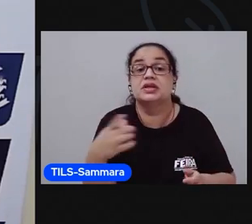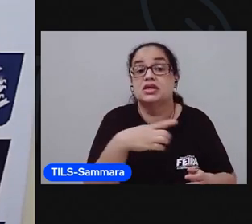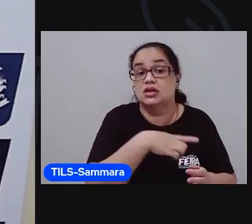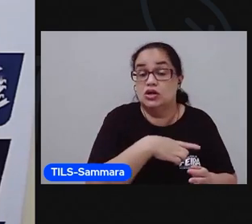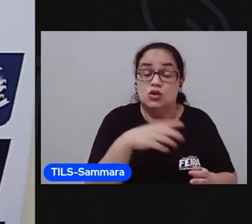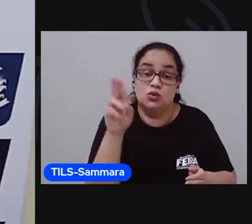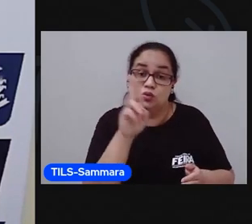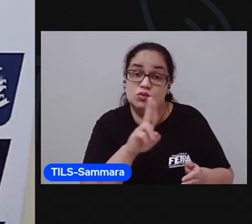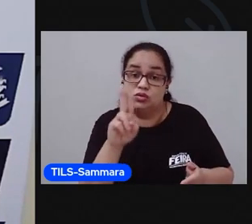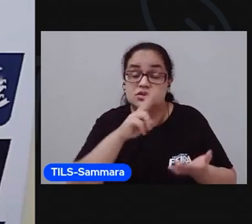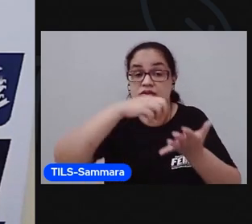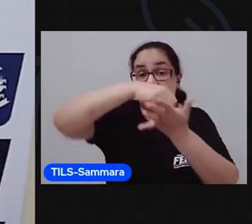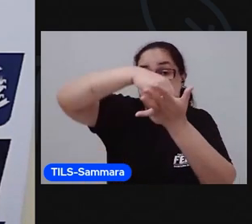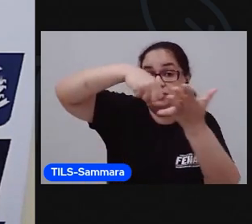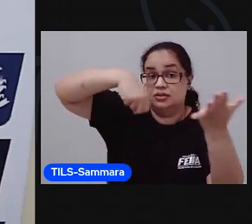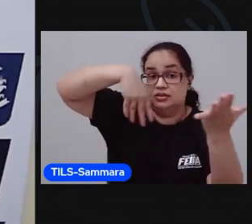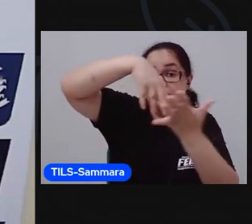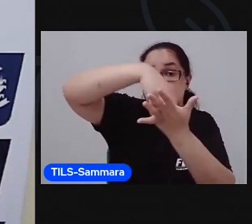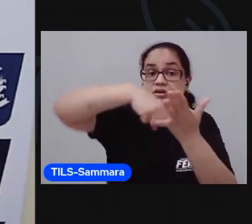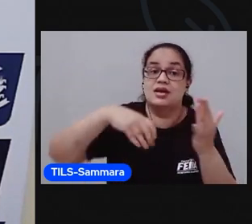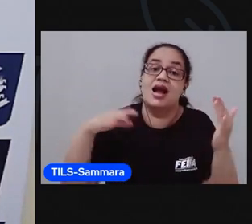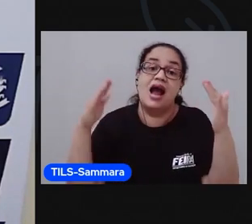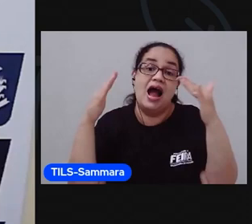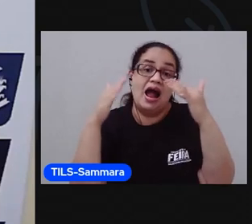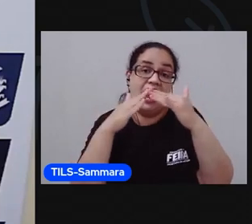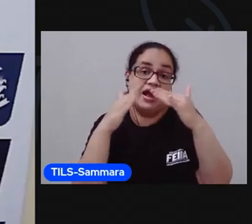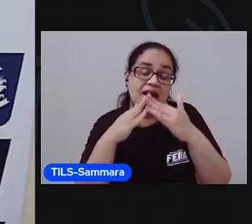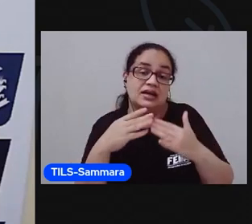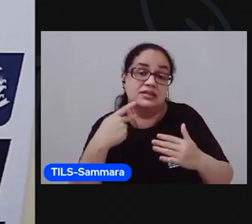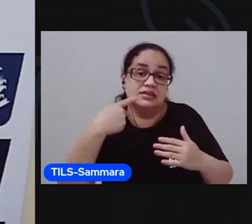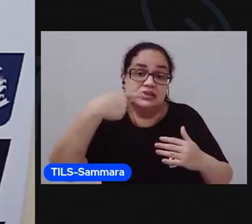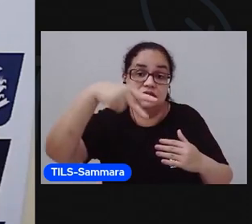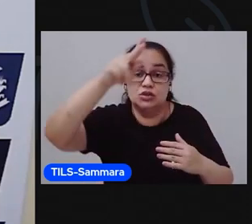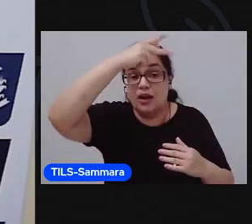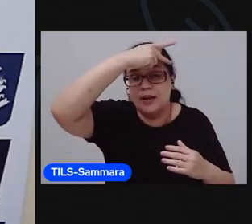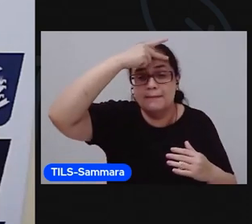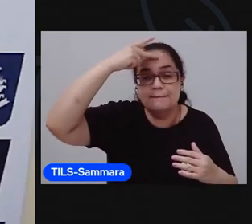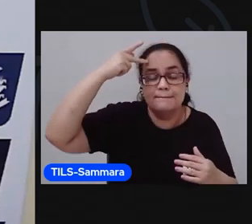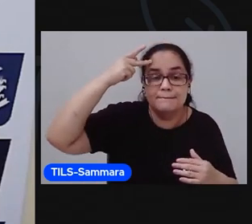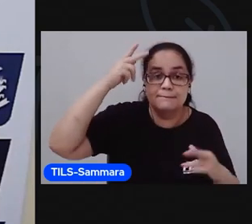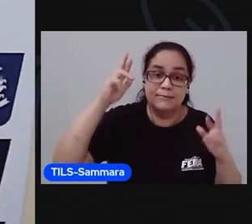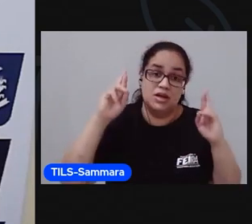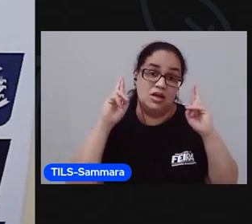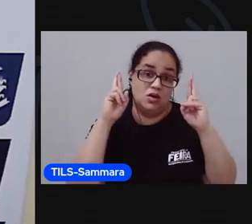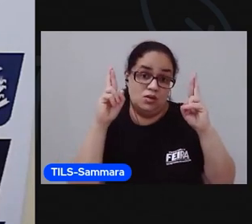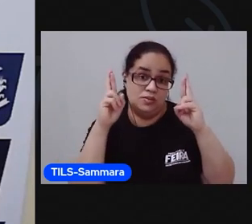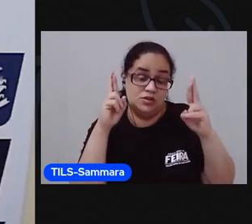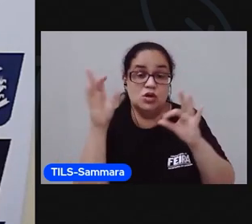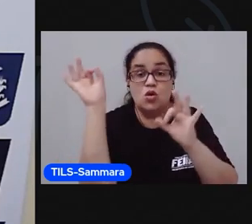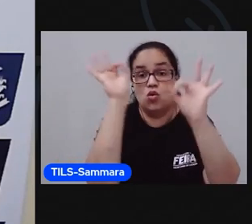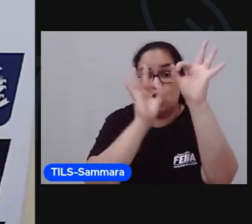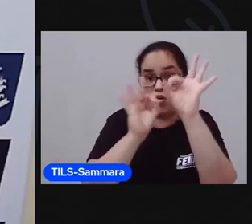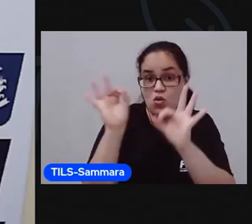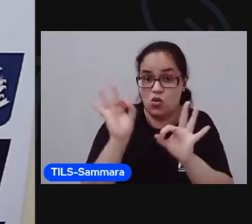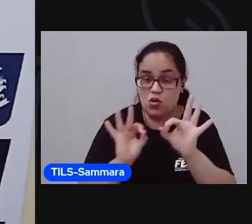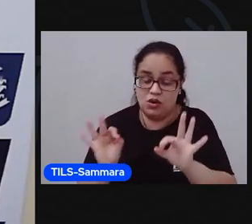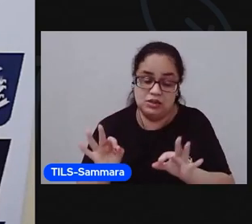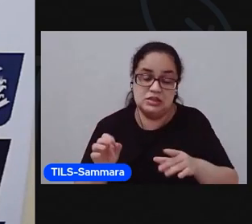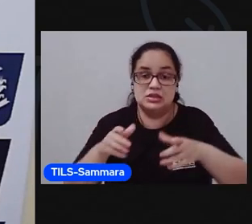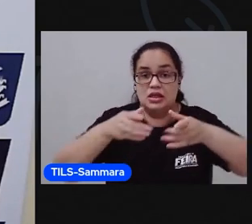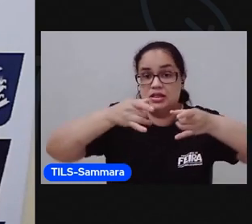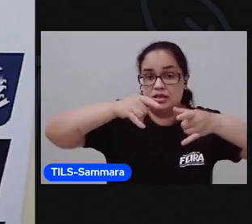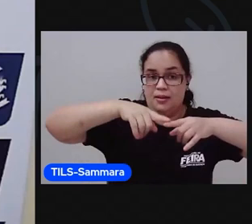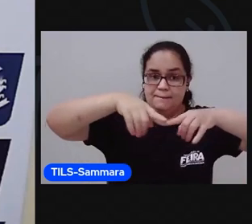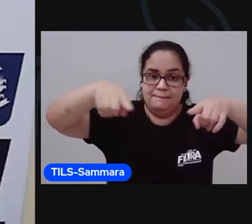a casa e o seu dono, tá? Pede para o seu responsável te dar, organiza já aí na mesa com